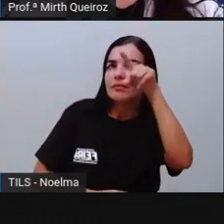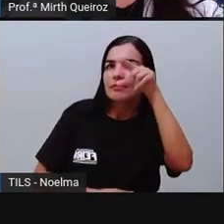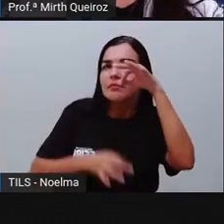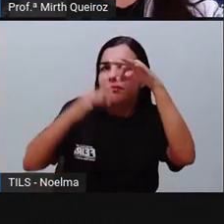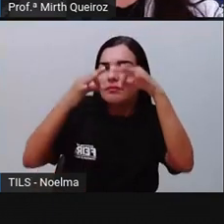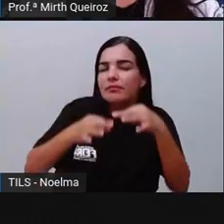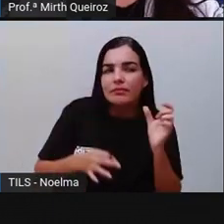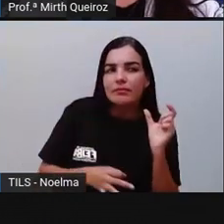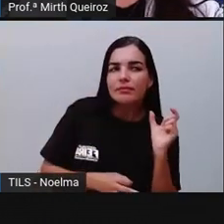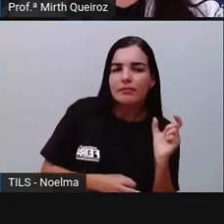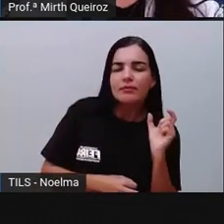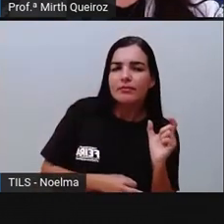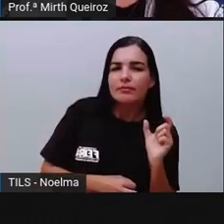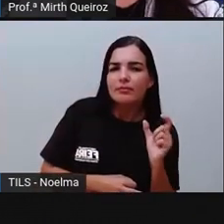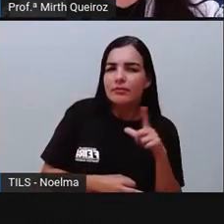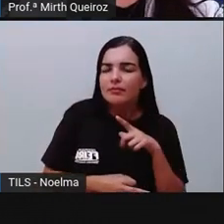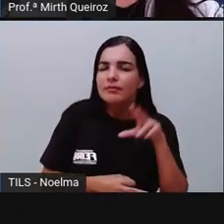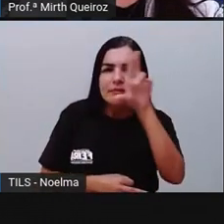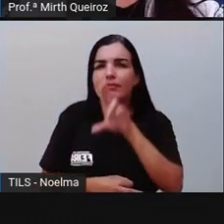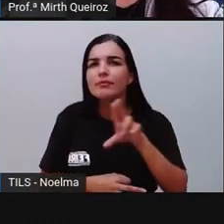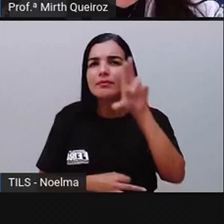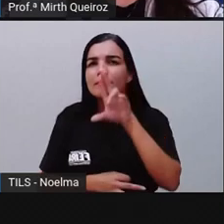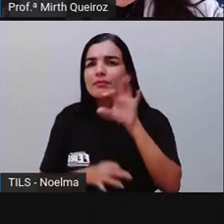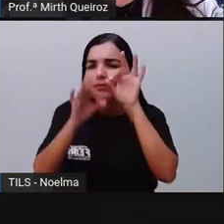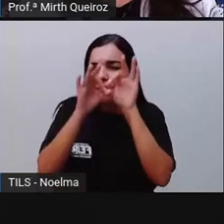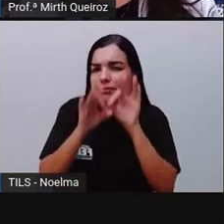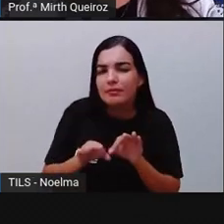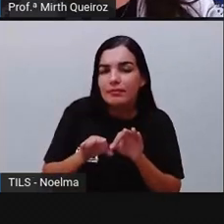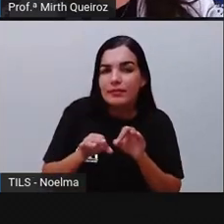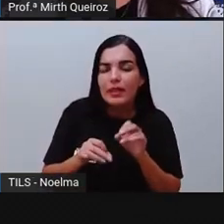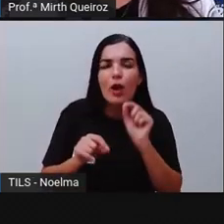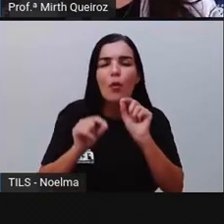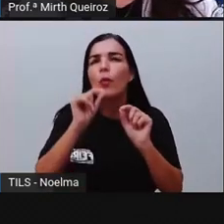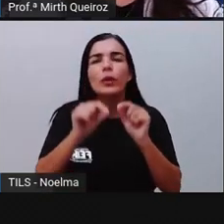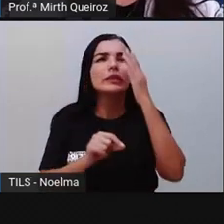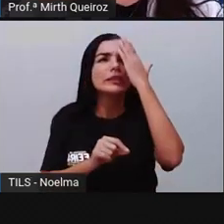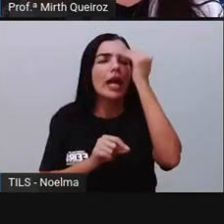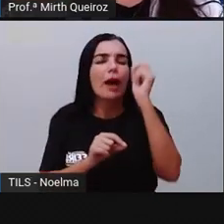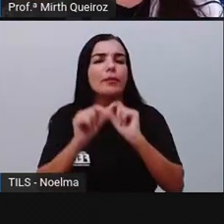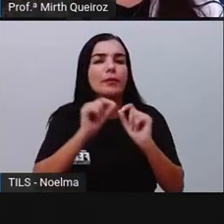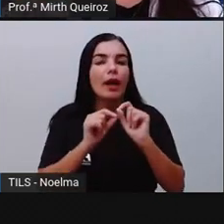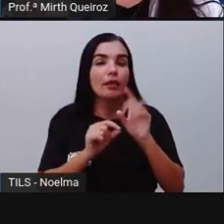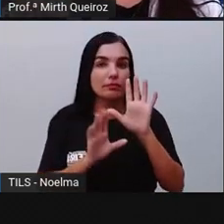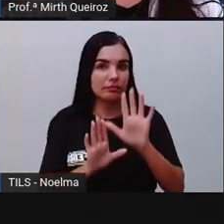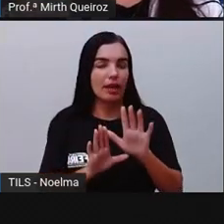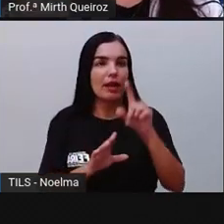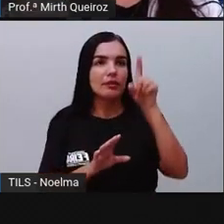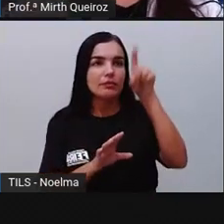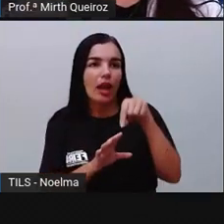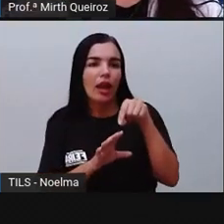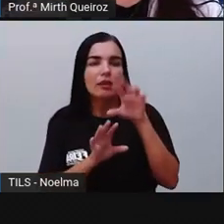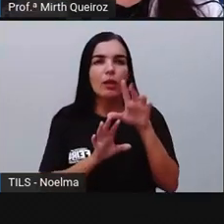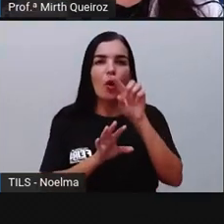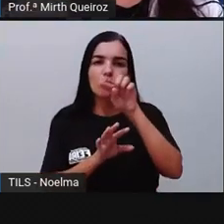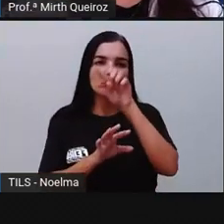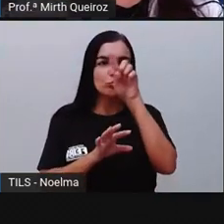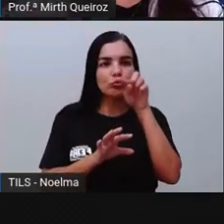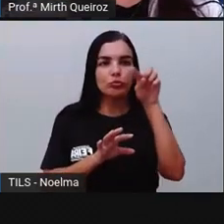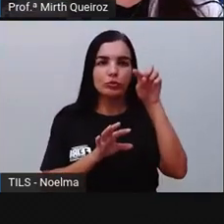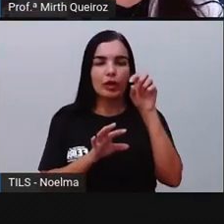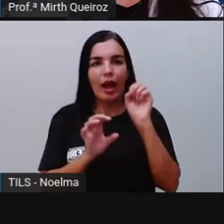E aí, tem utilizado isso direitinho? Porque a gente sabe, né? Que o acento ali pode mudar o